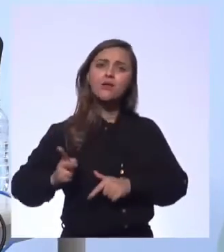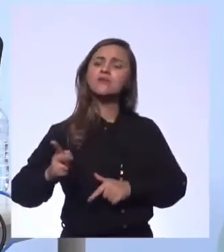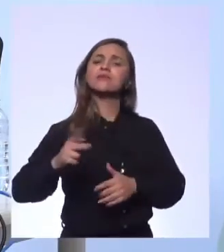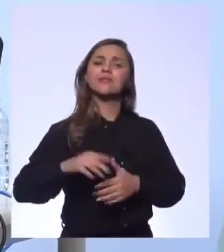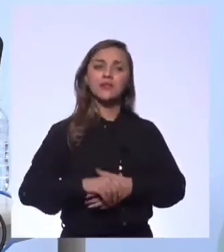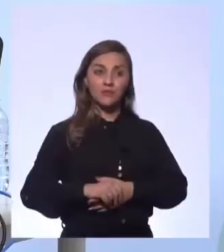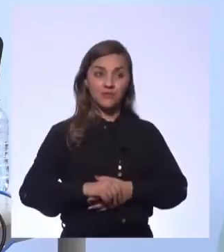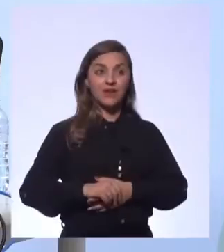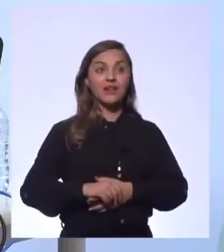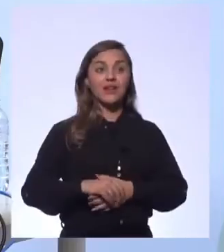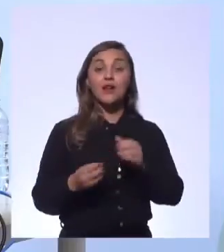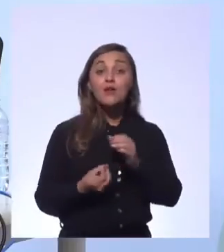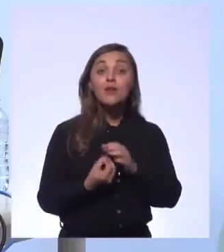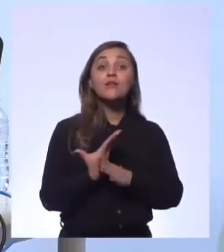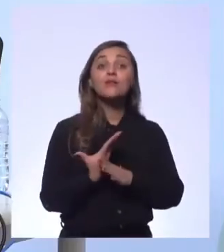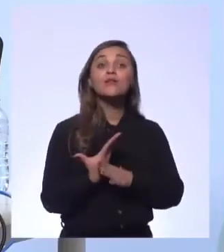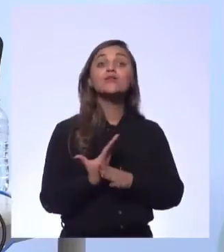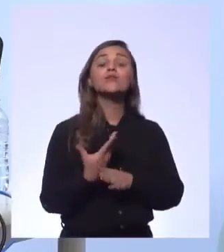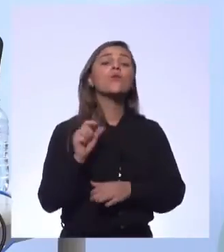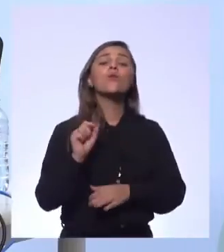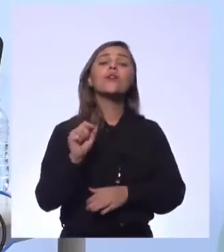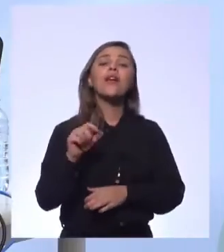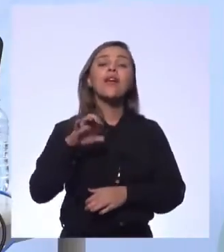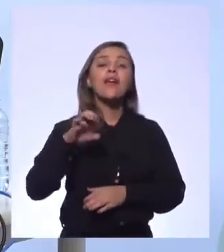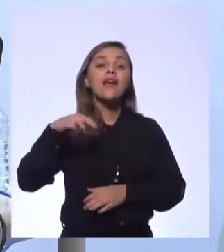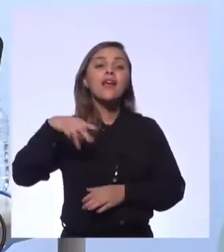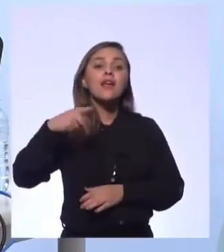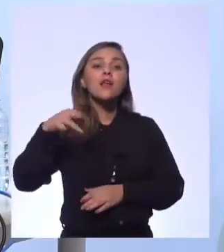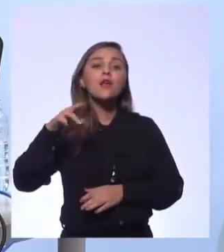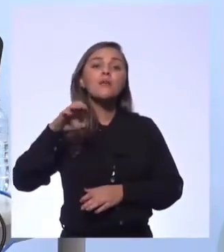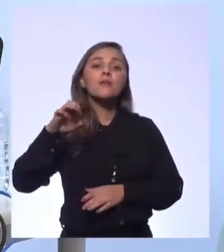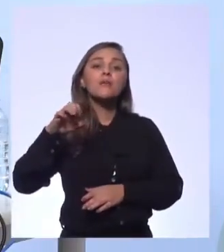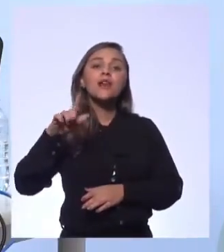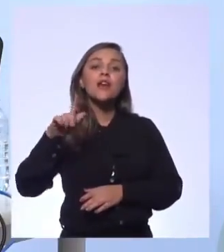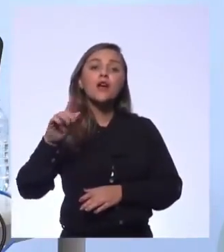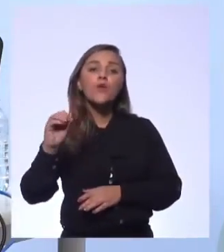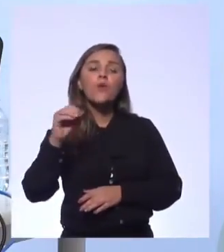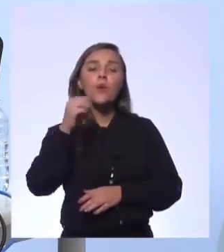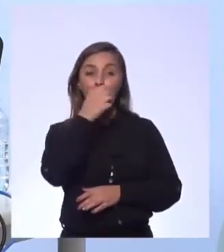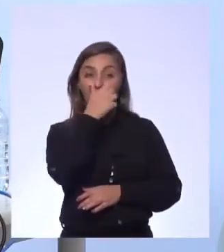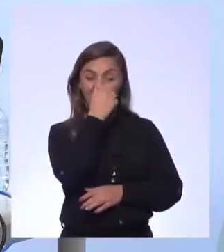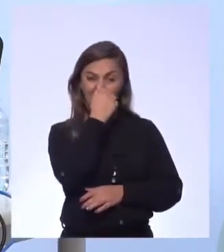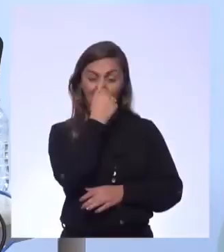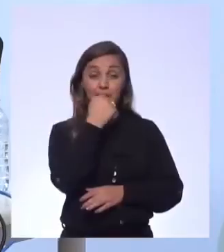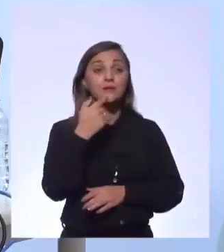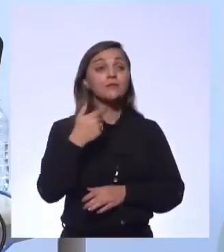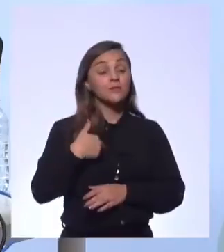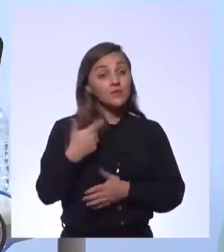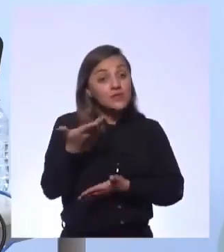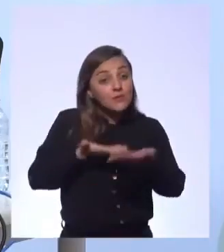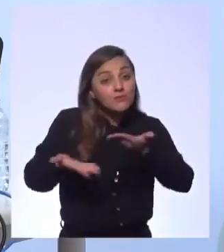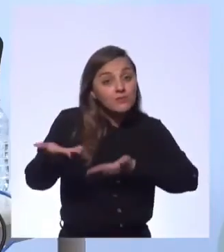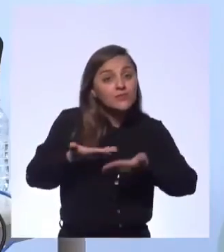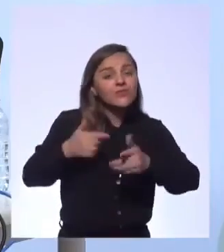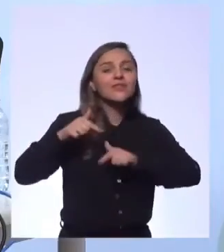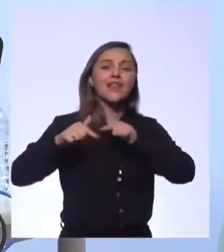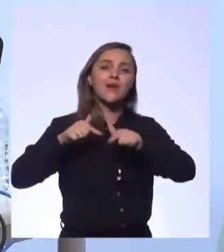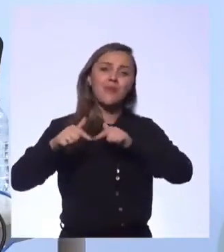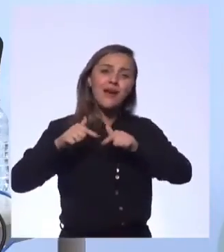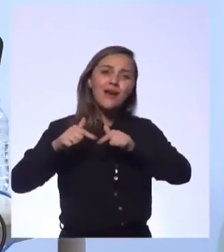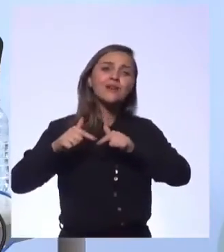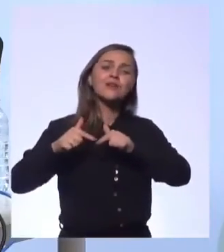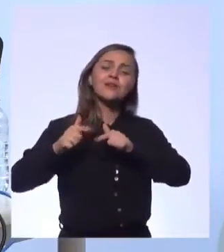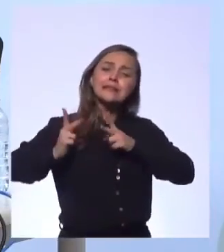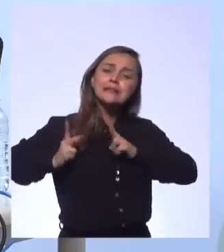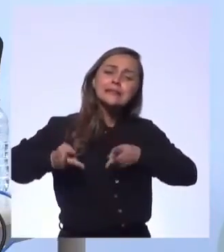a origem, a natureza do emprego. Da forma como ele está sendo empregado. Agora, a forma como você vai interagir e trabalhar, essa cada